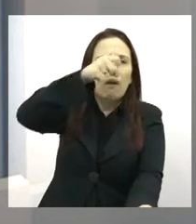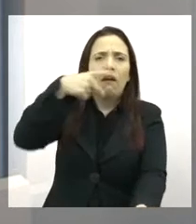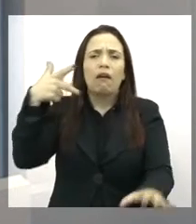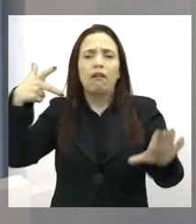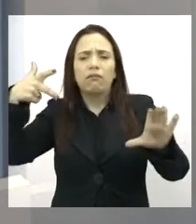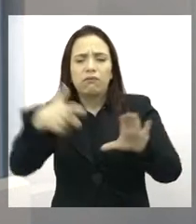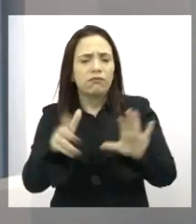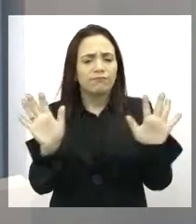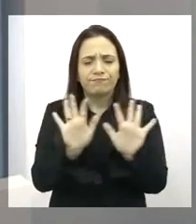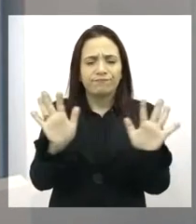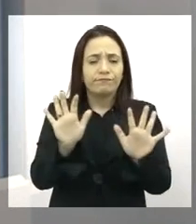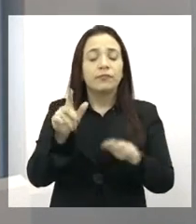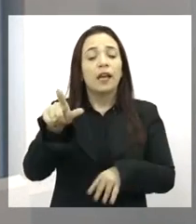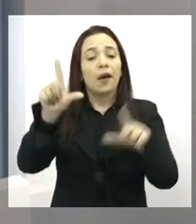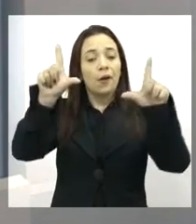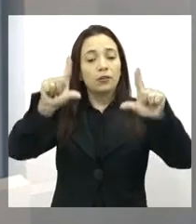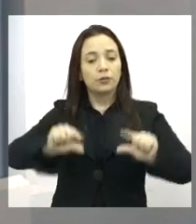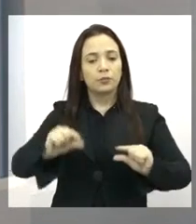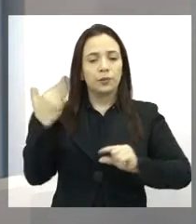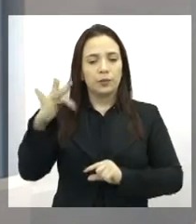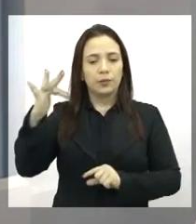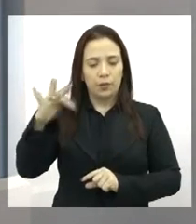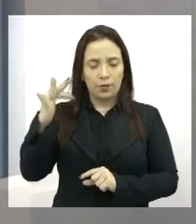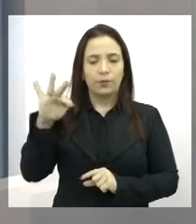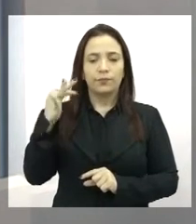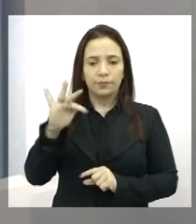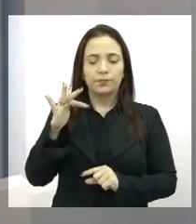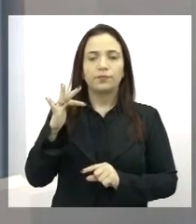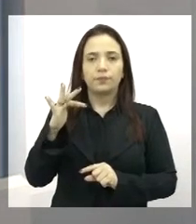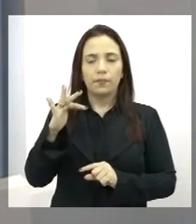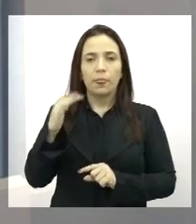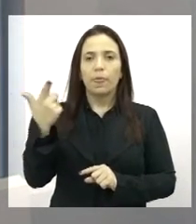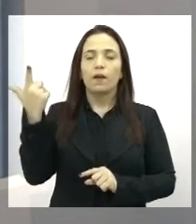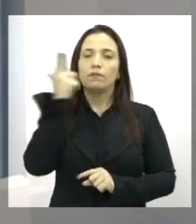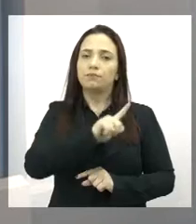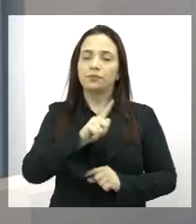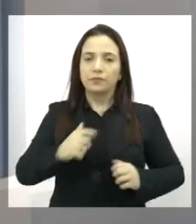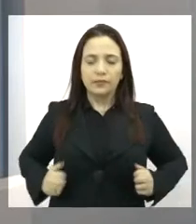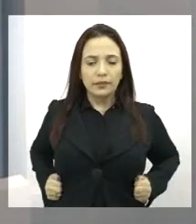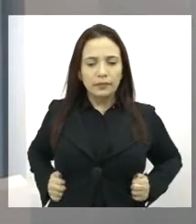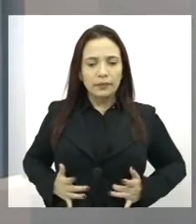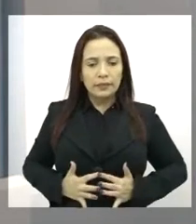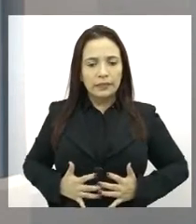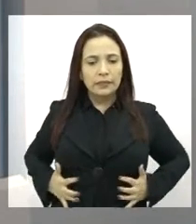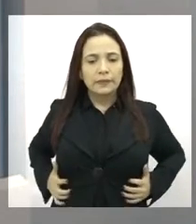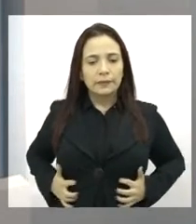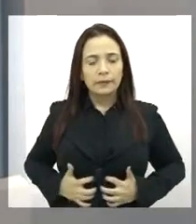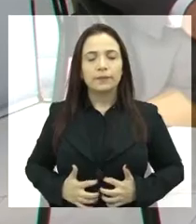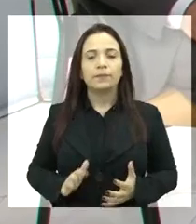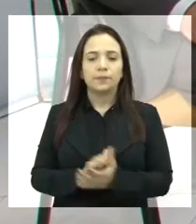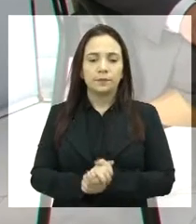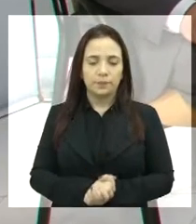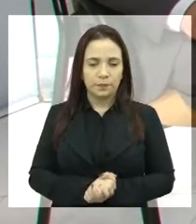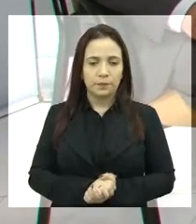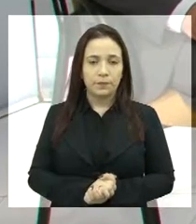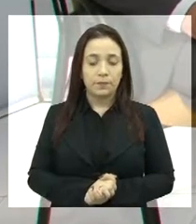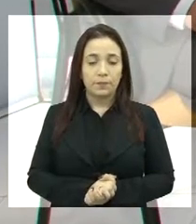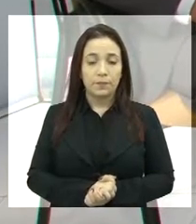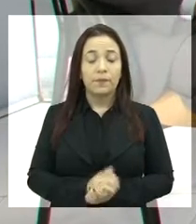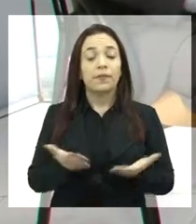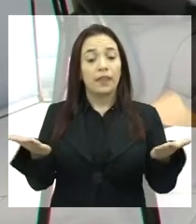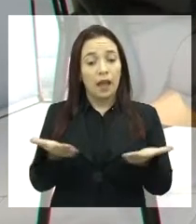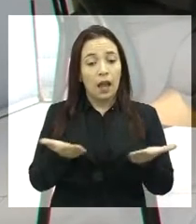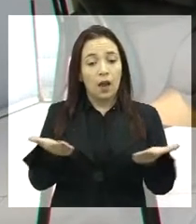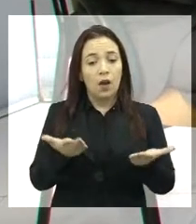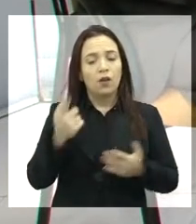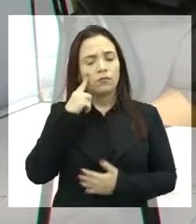auxiliam nessa diminuição da dor e na aceleração natural do trabalho de parto. Exatamente. Agora, é muito